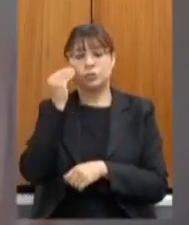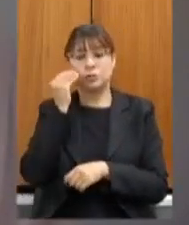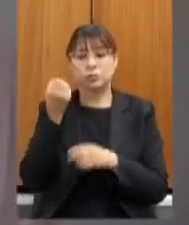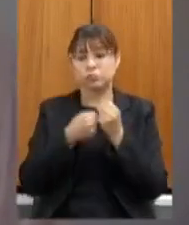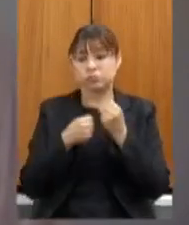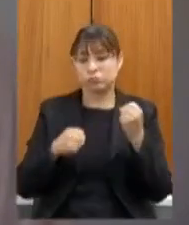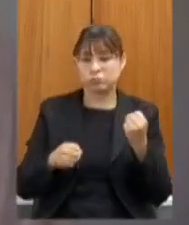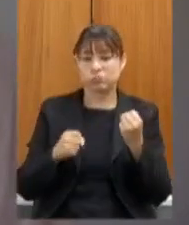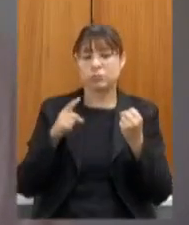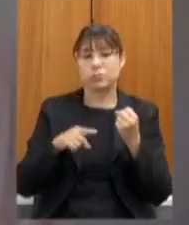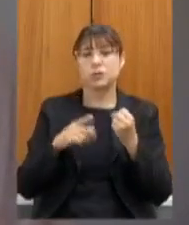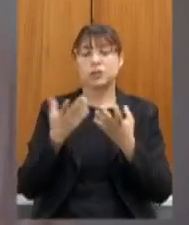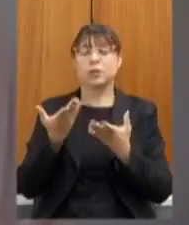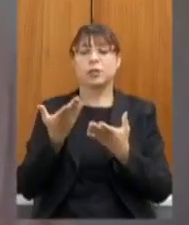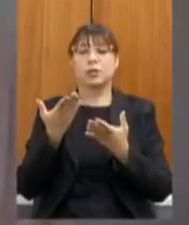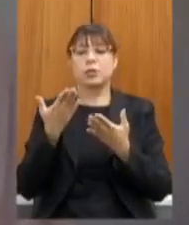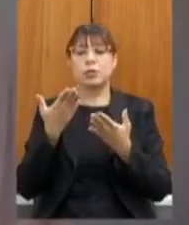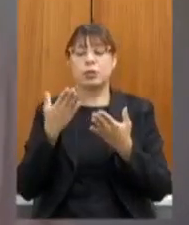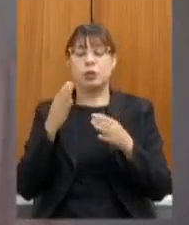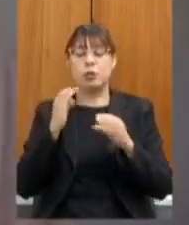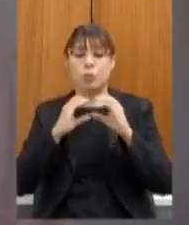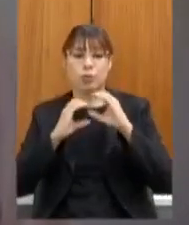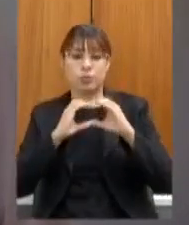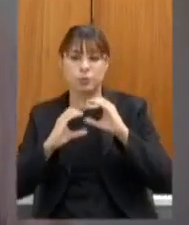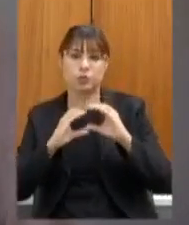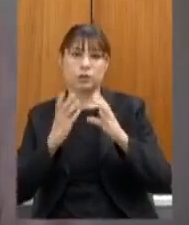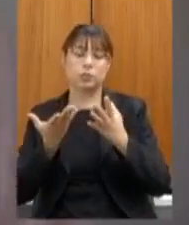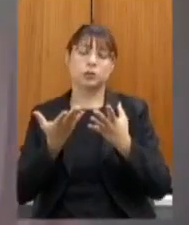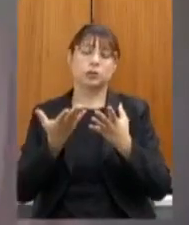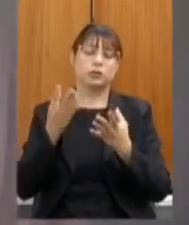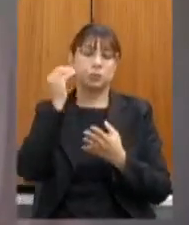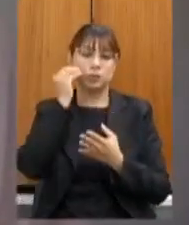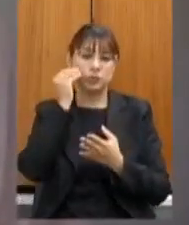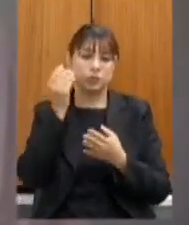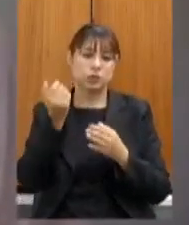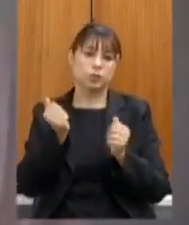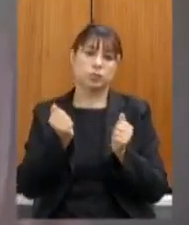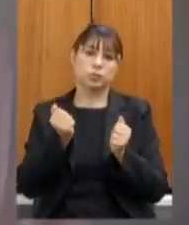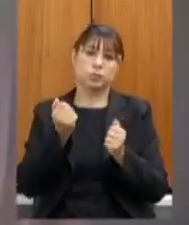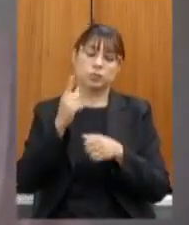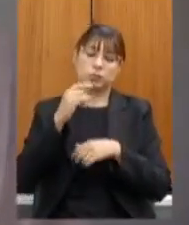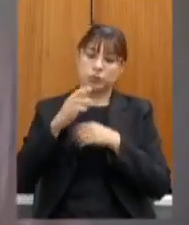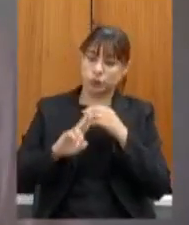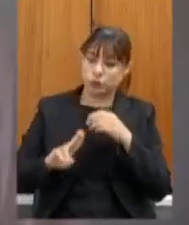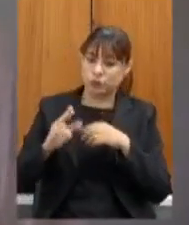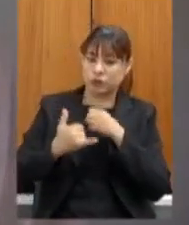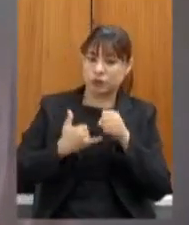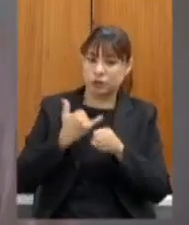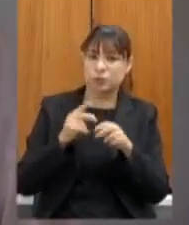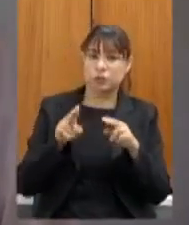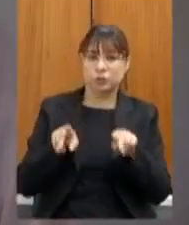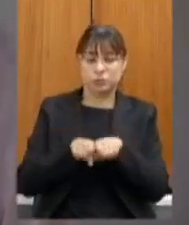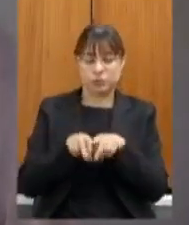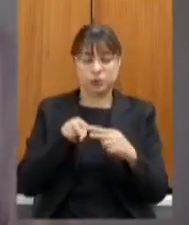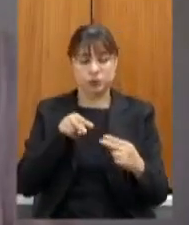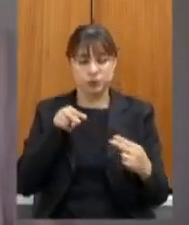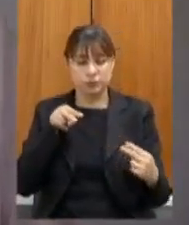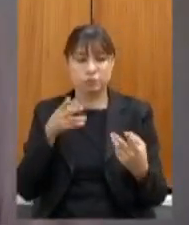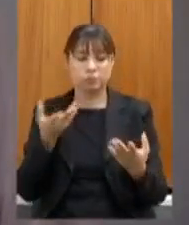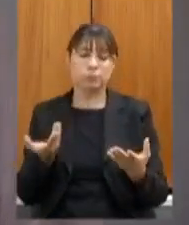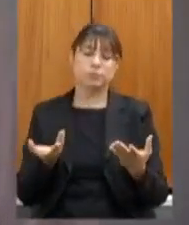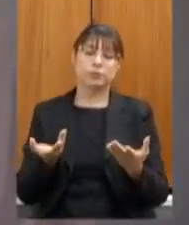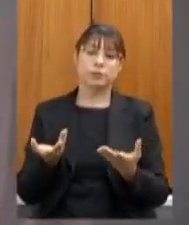à telecomunicação no nosso estado temos nos esforçado para fazer essa expansão mas o que eu disse é que nós garantimos